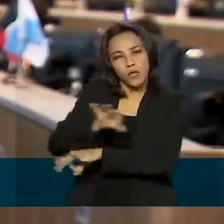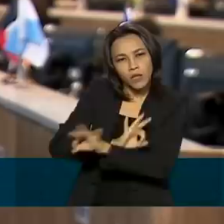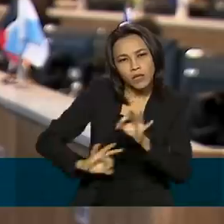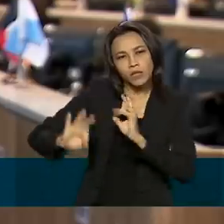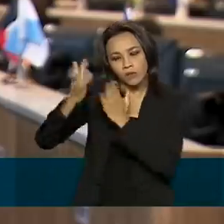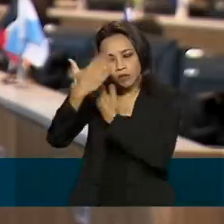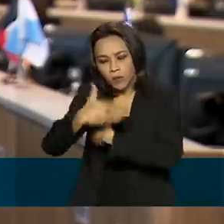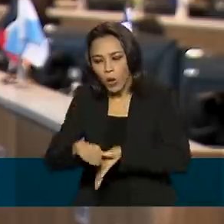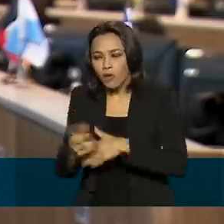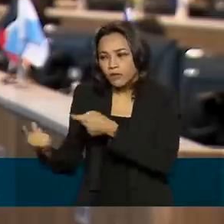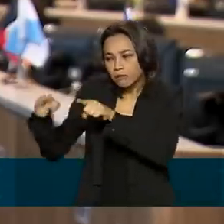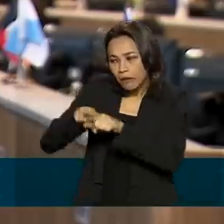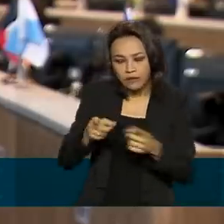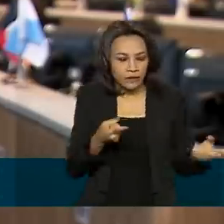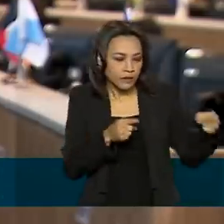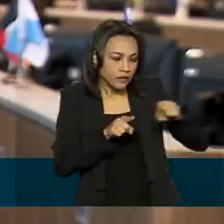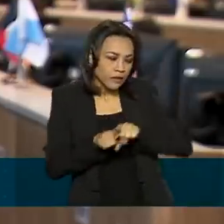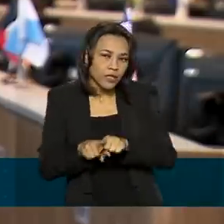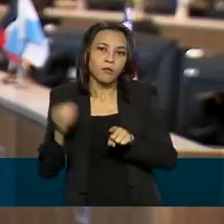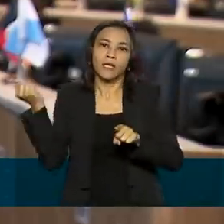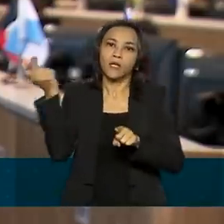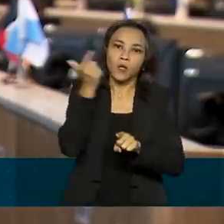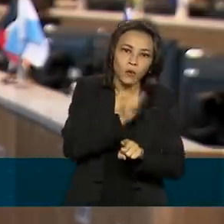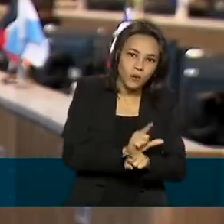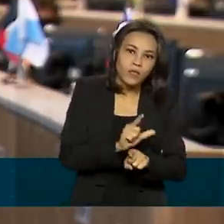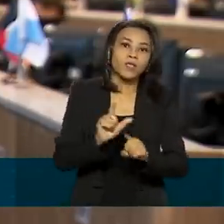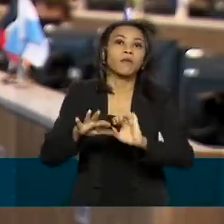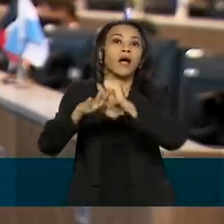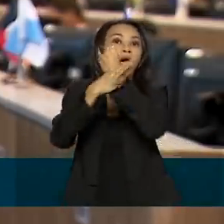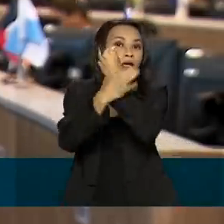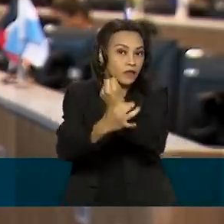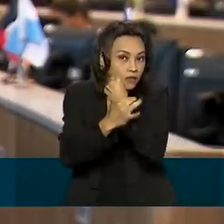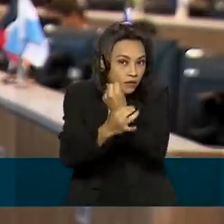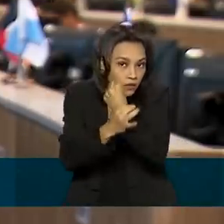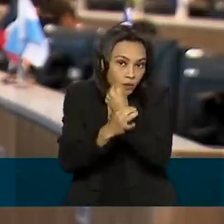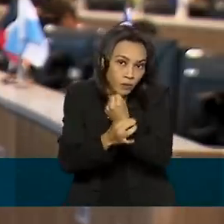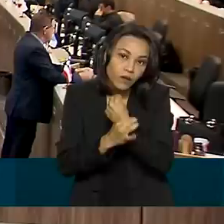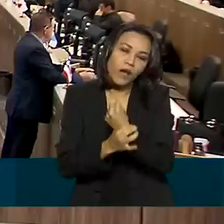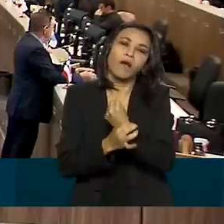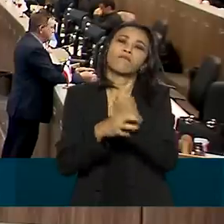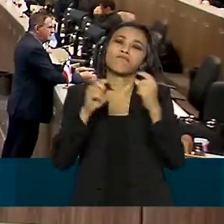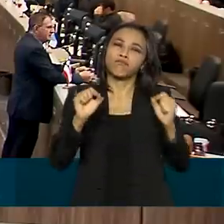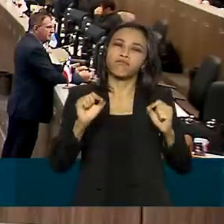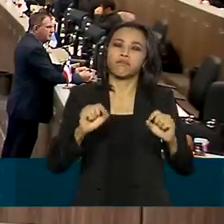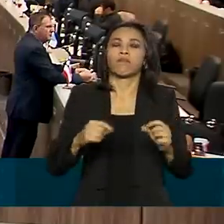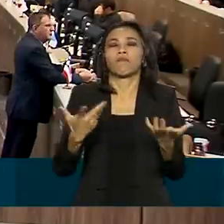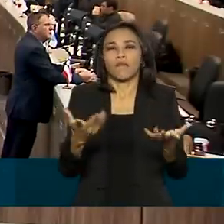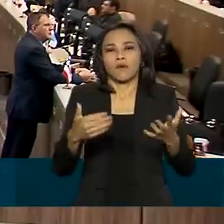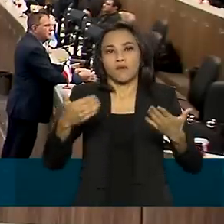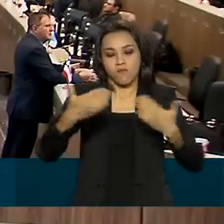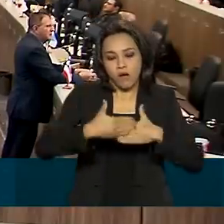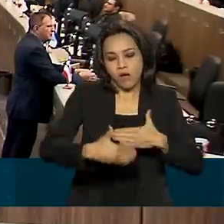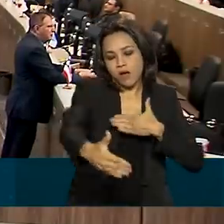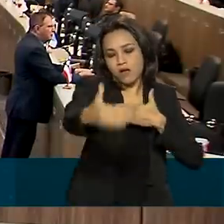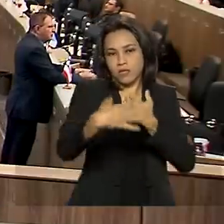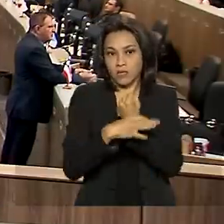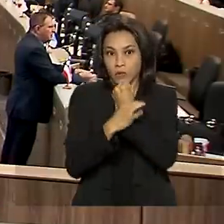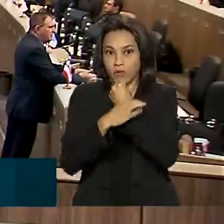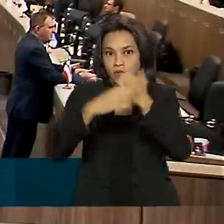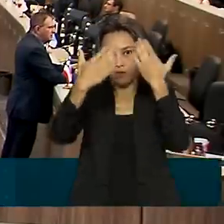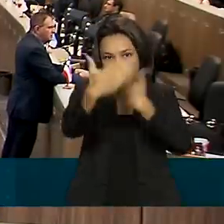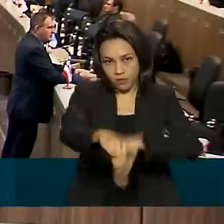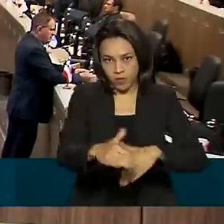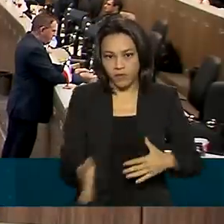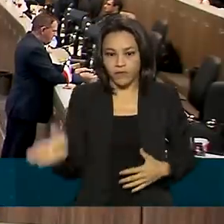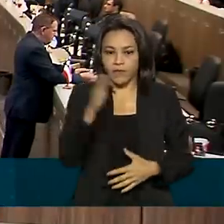dos parceiros, para que a gente consiga, então, garantir uma lisura do processo. Em 2021, o Enem será aplicado